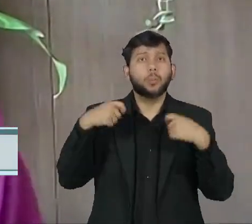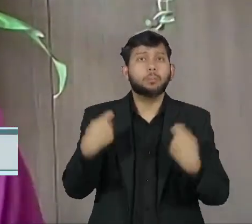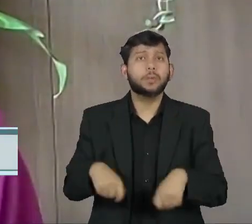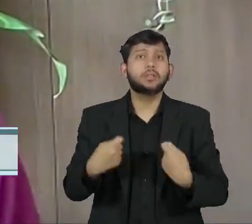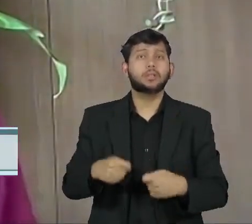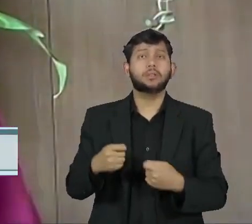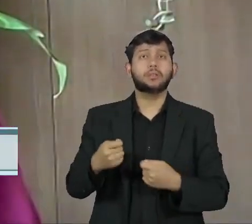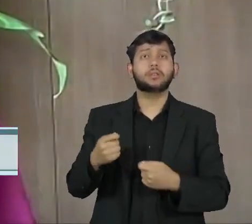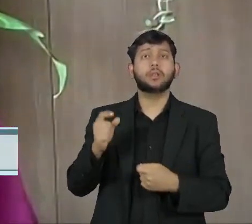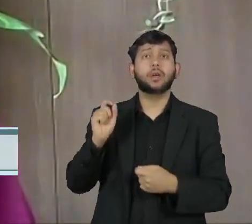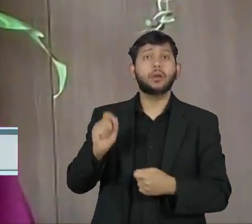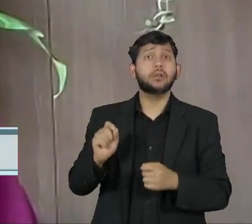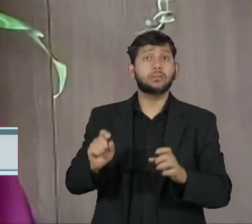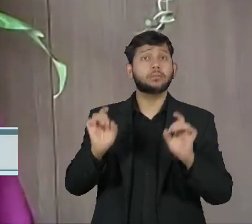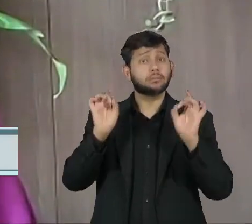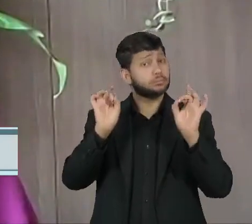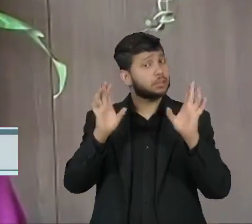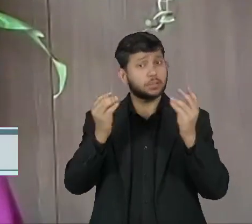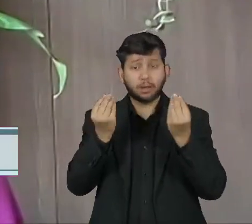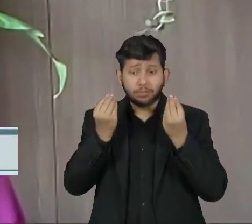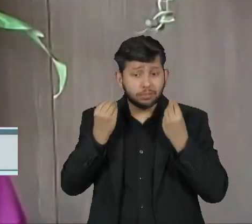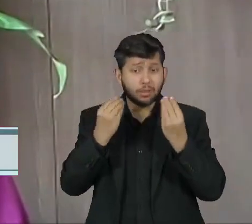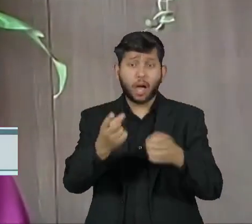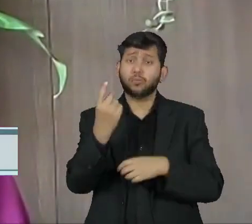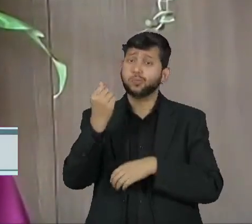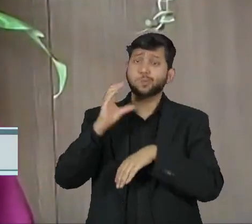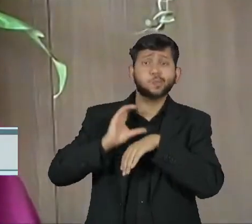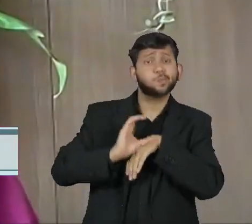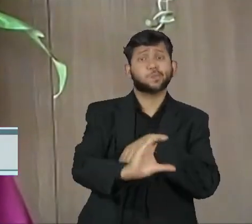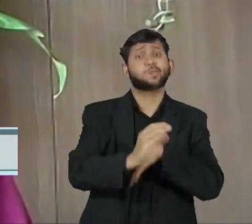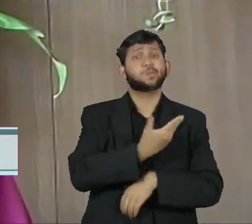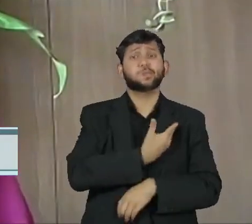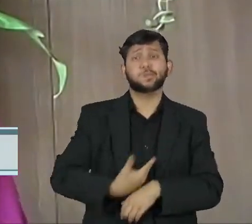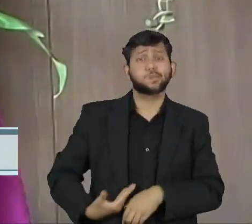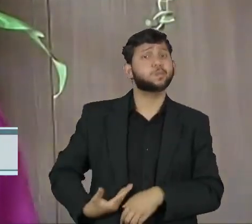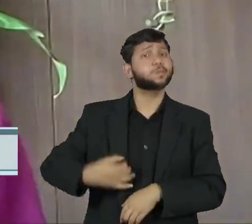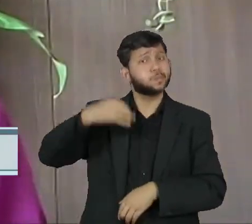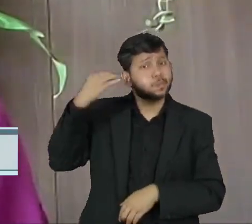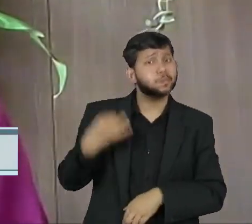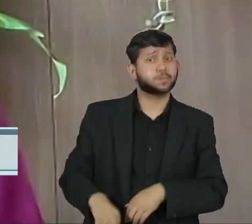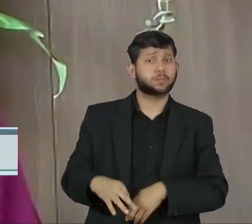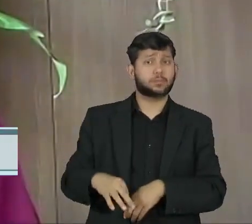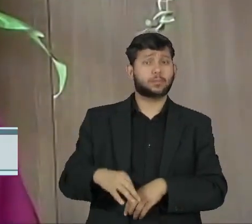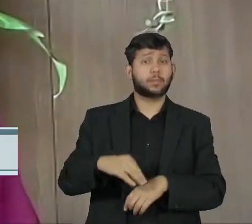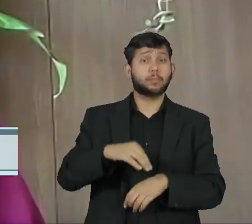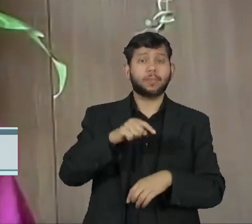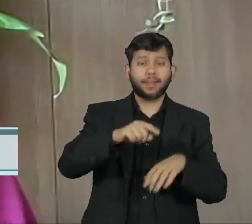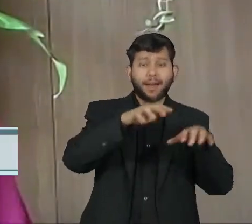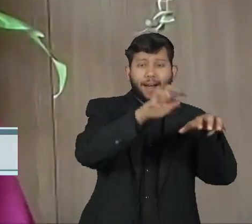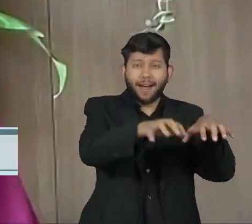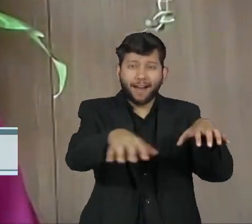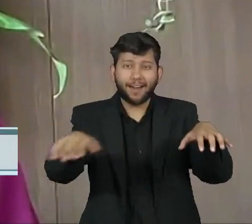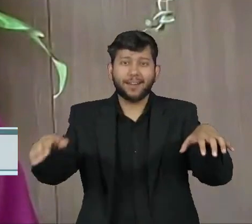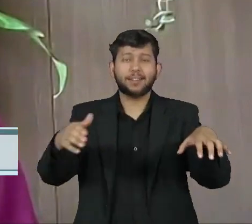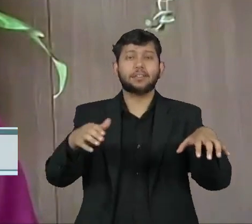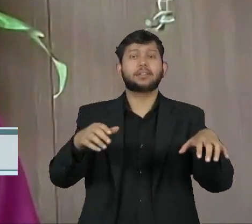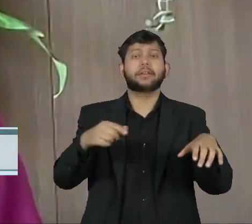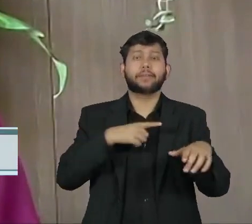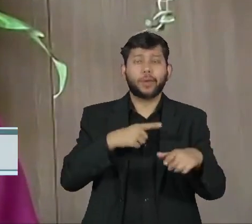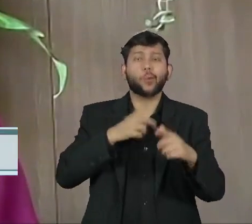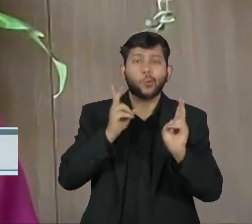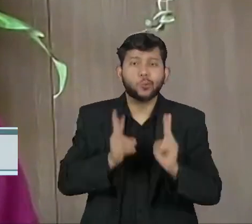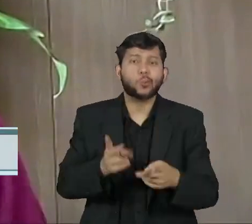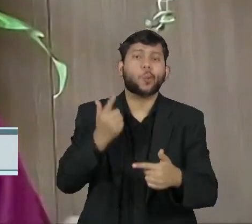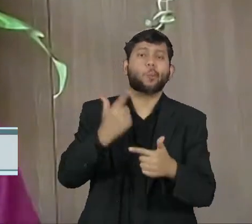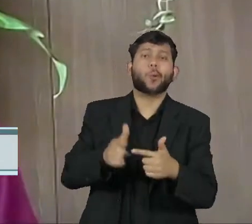destinação privilegiada de recursos públicos, para que em todas essas áreas que nós ainda enfrentamos